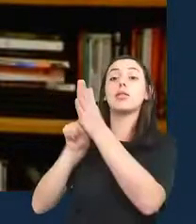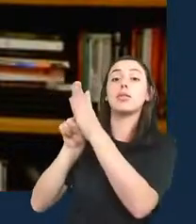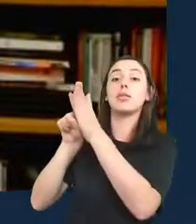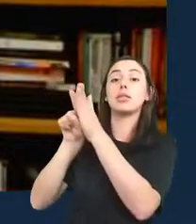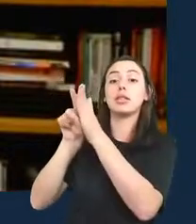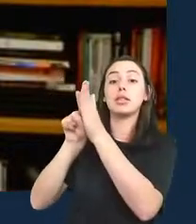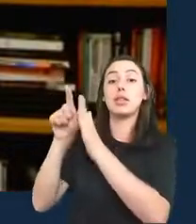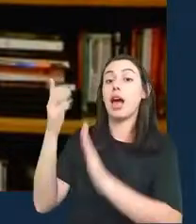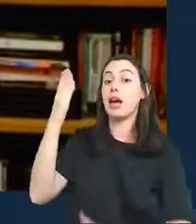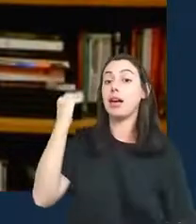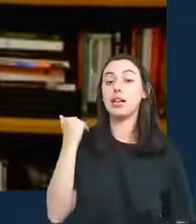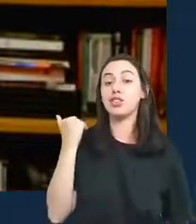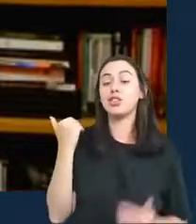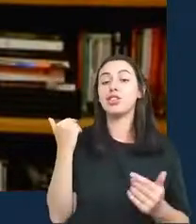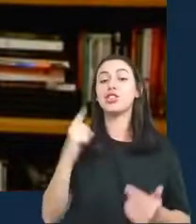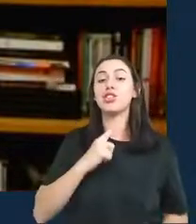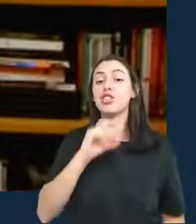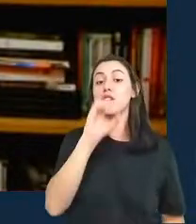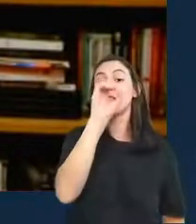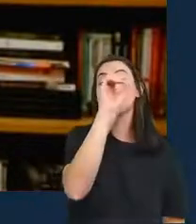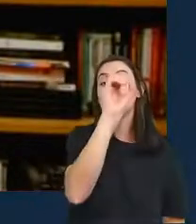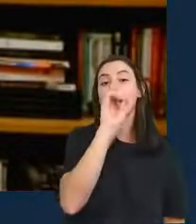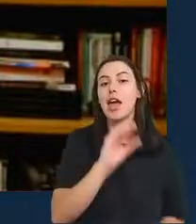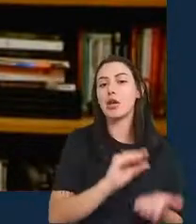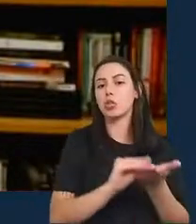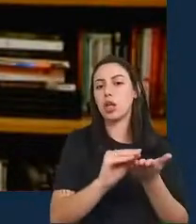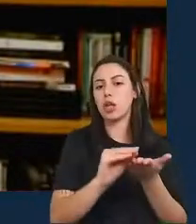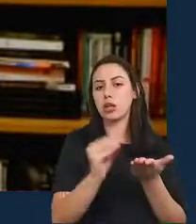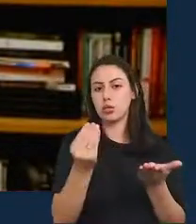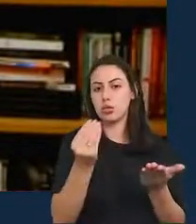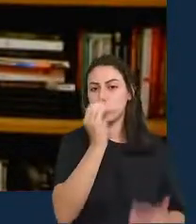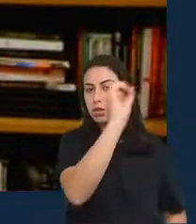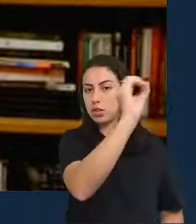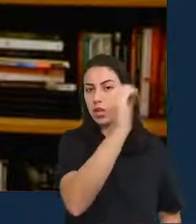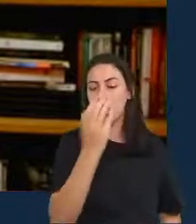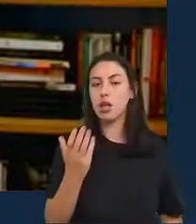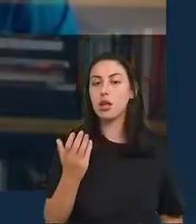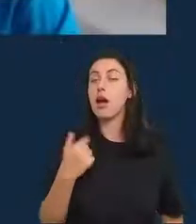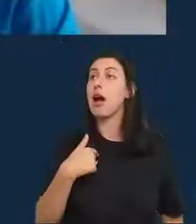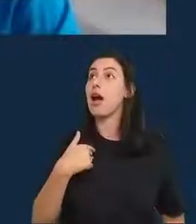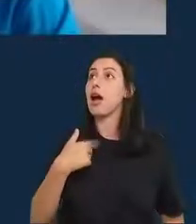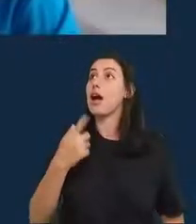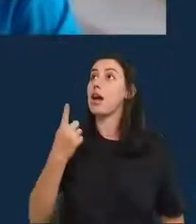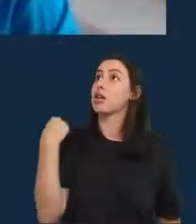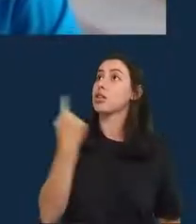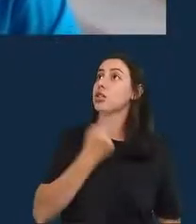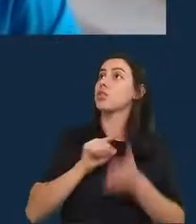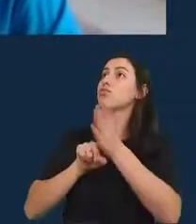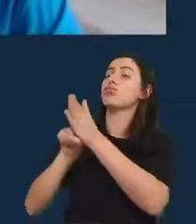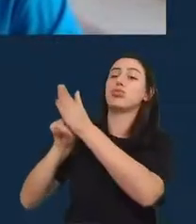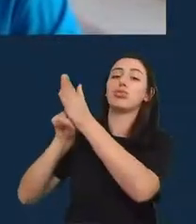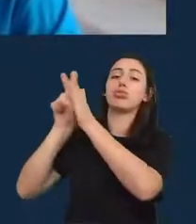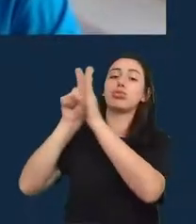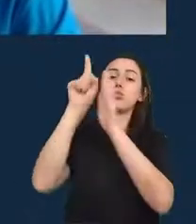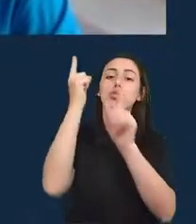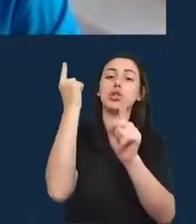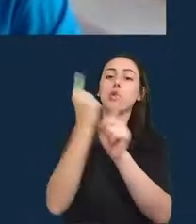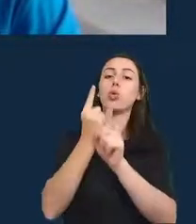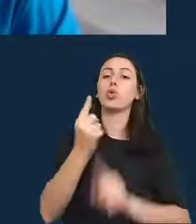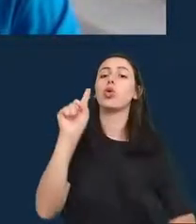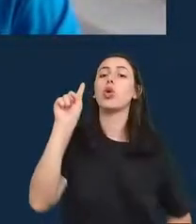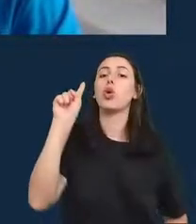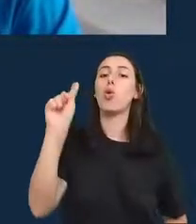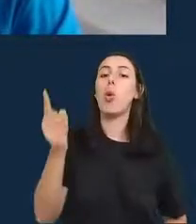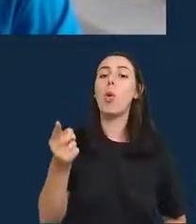Então, poderia ser zero, poderia ser um milhão. Isso fala sobre como essas estimativas podem ser